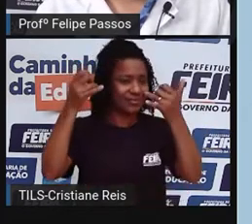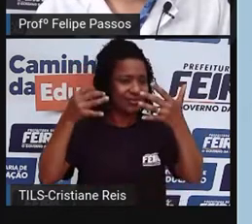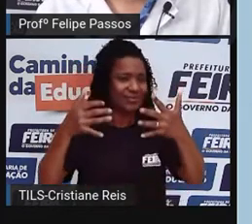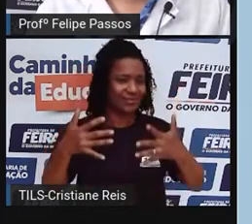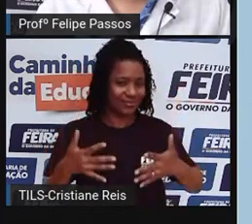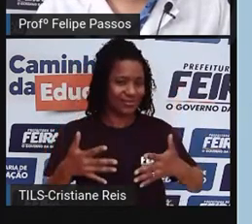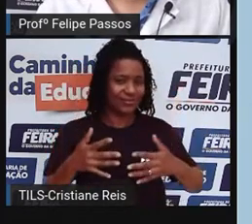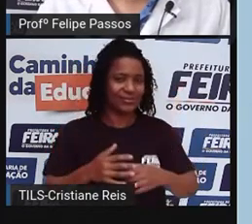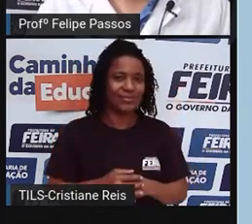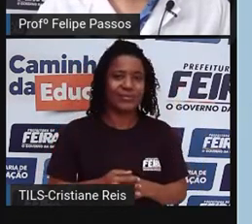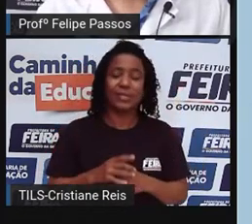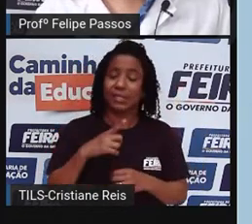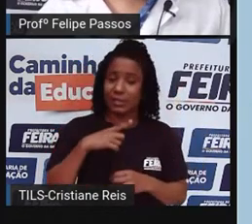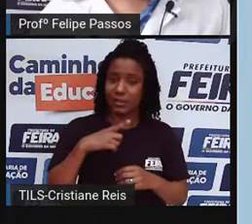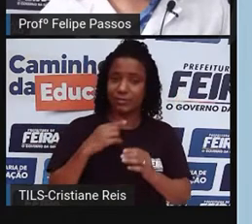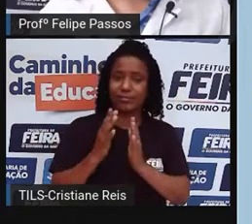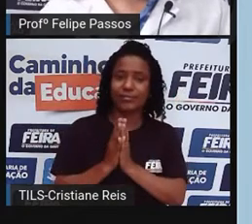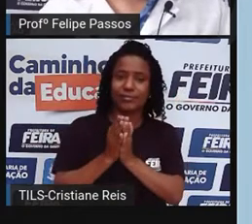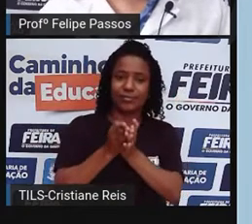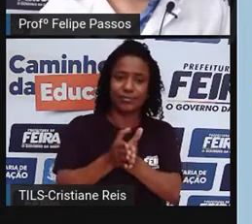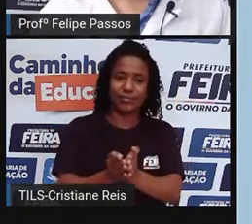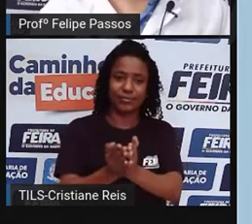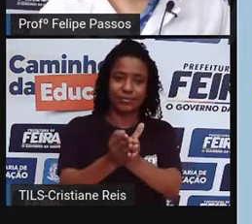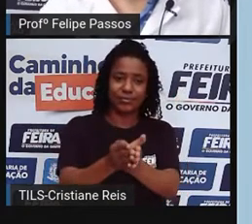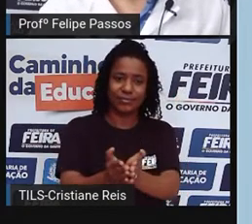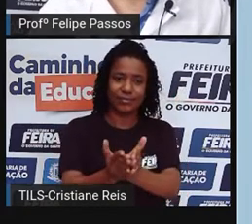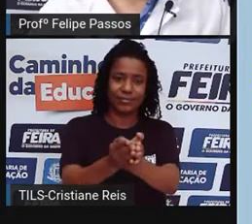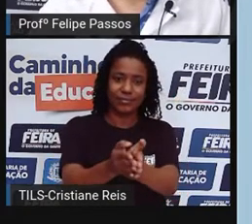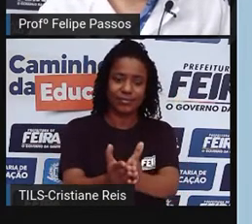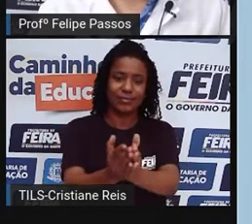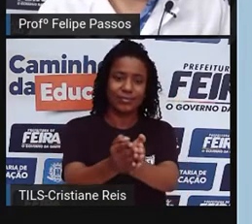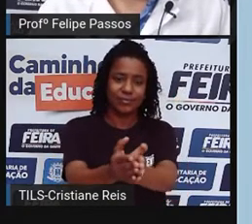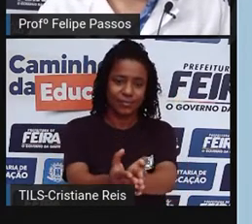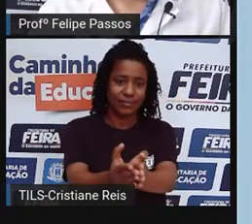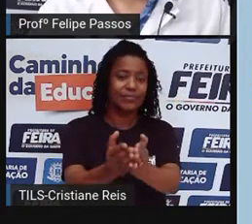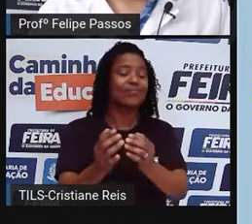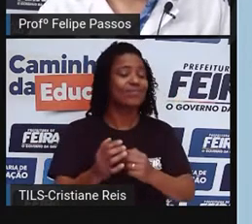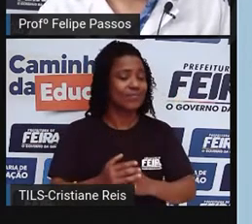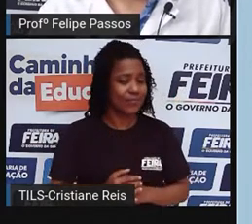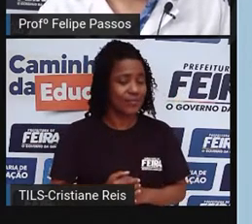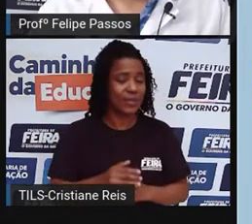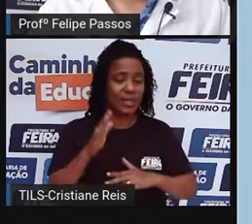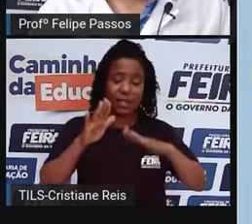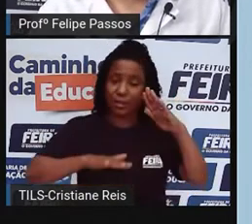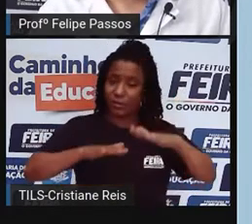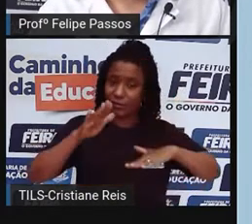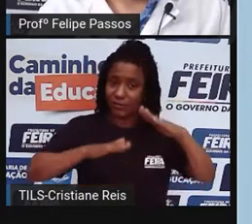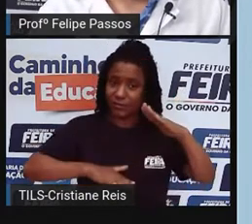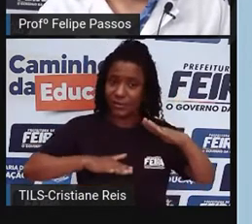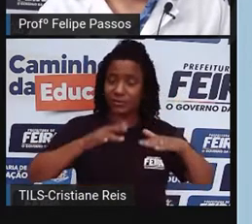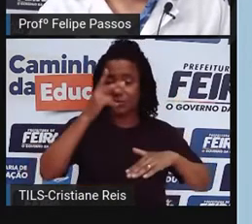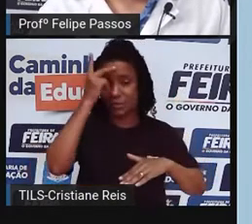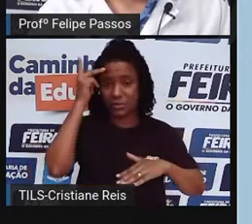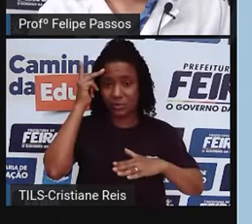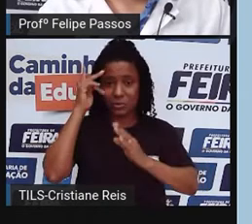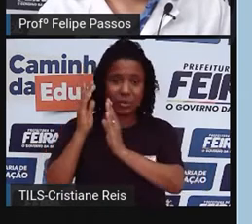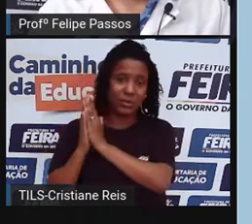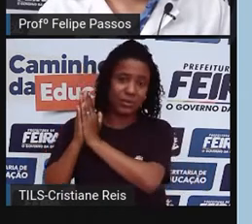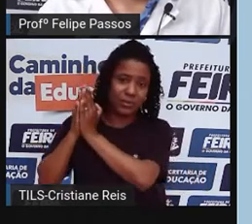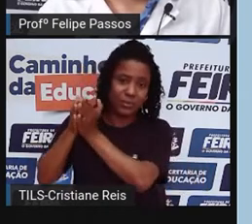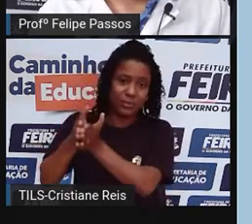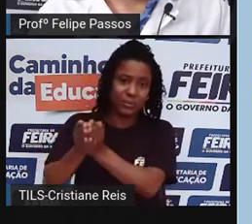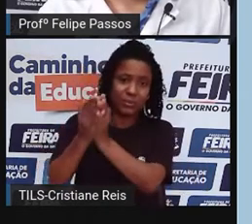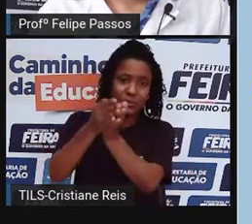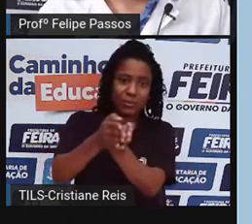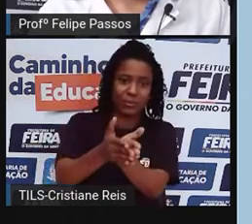embarcações. Tem teorias, ainda não é comprovado, mas que talvez o ser humano tenha vindo de barco daqui para